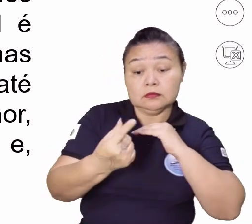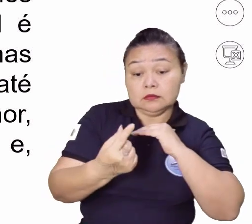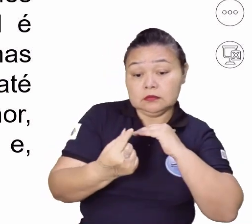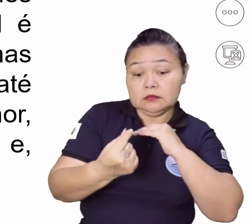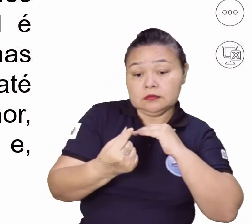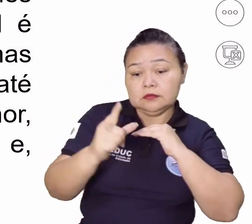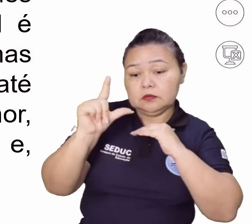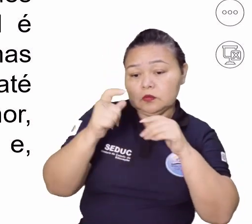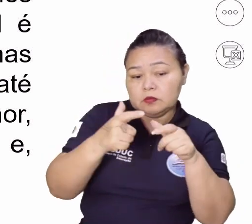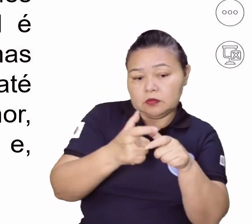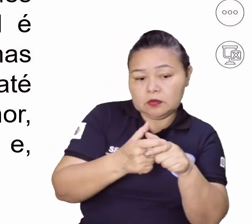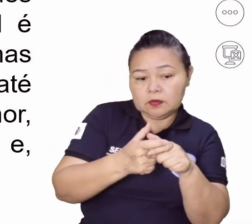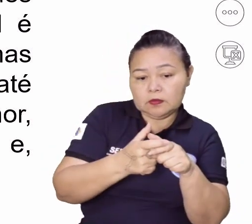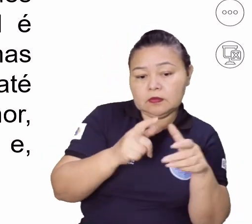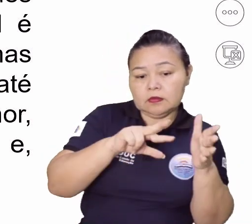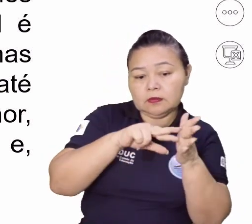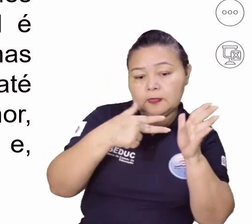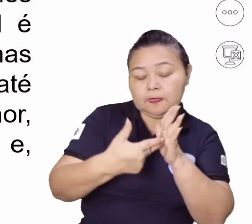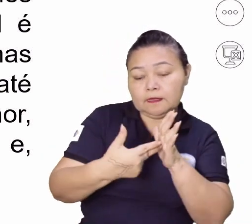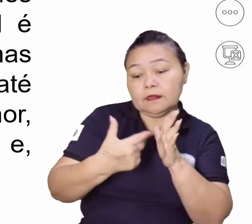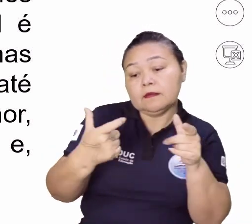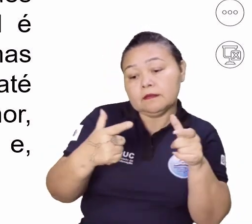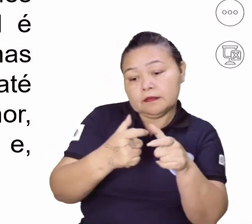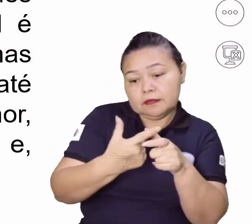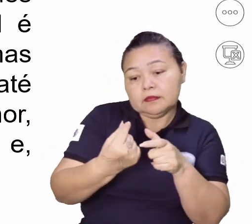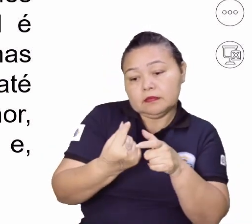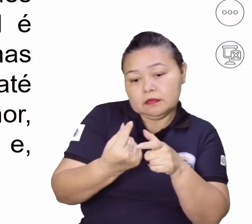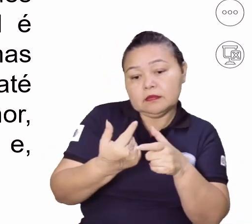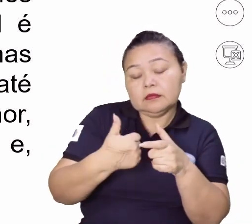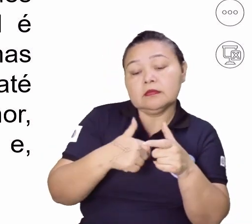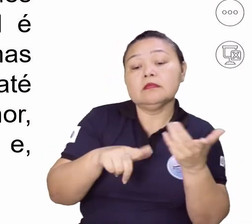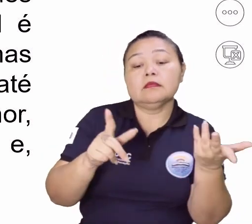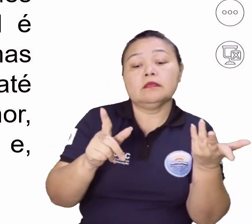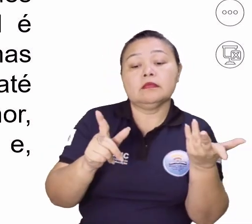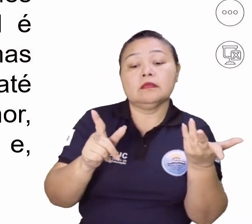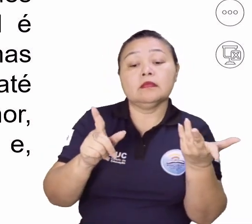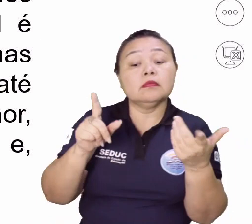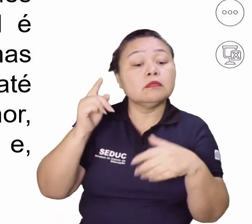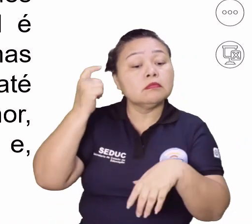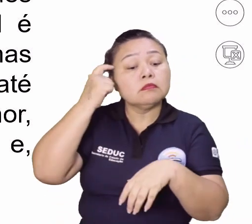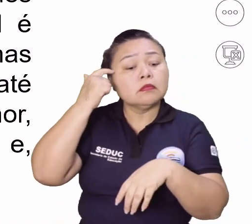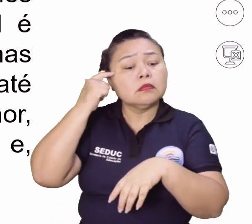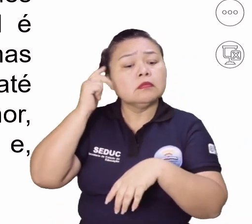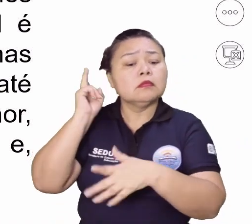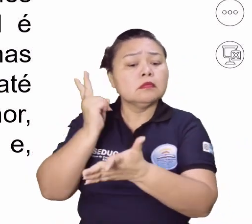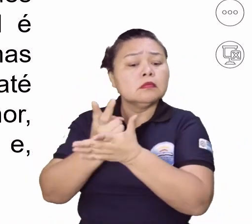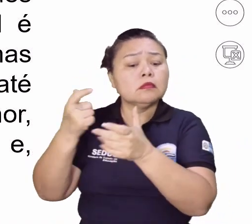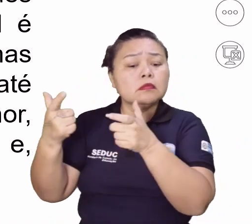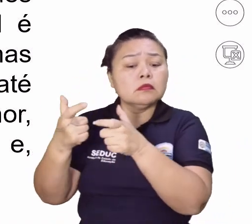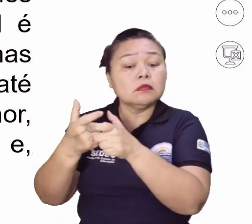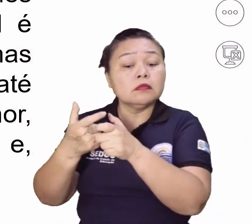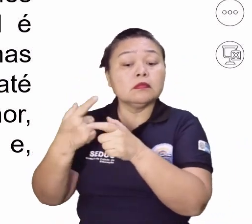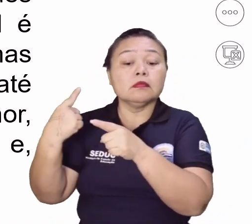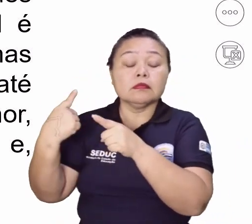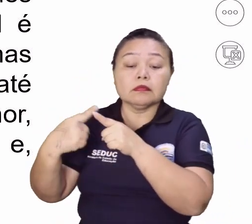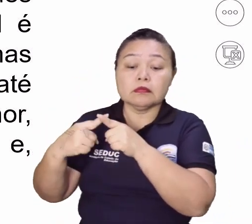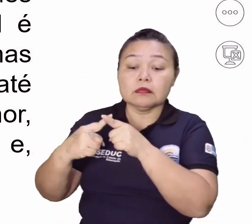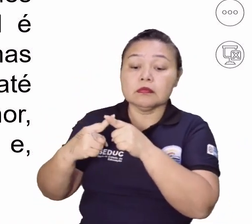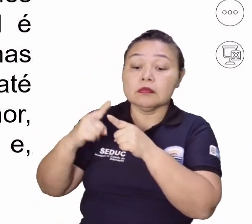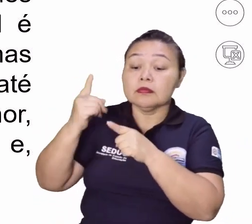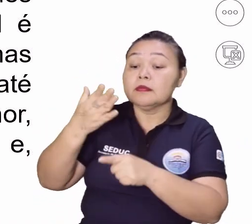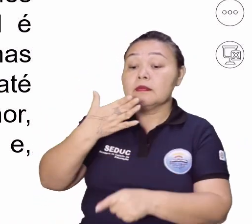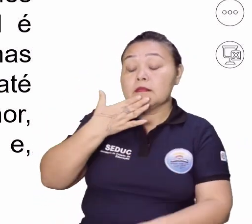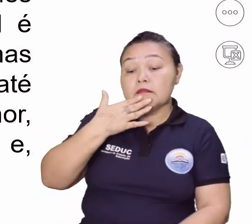custo e reduzir estoque, significa reduzir mais dinheiro no caixa. O ideal é sempre reduzir os, portanto,